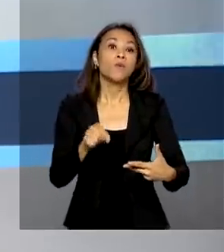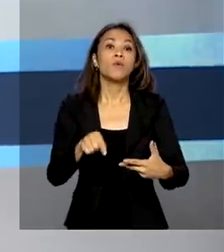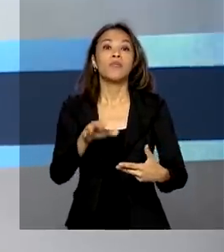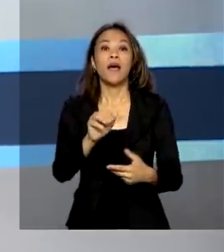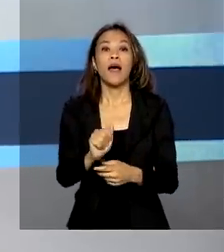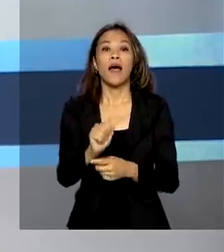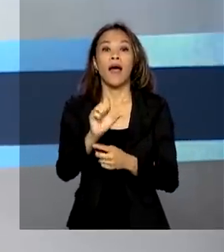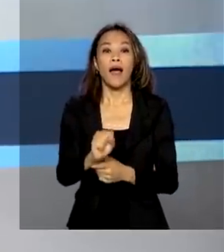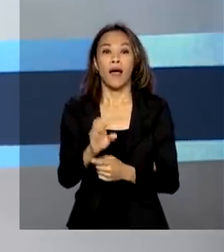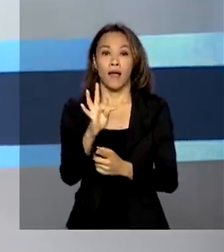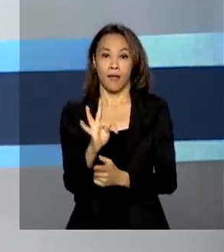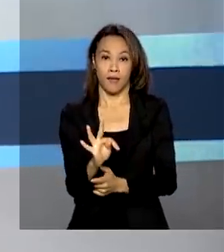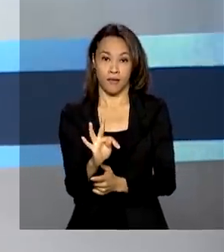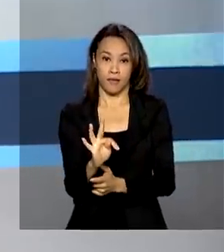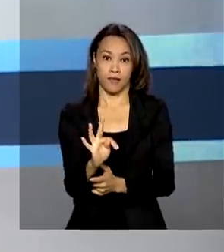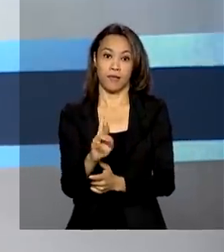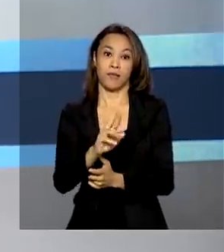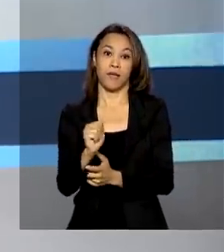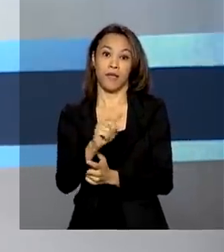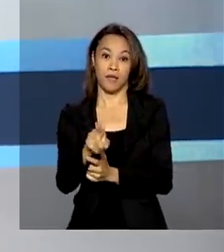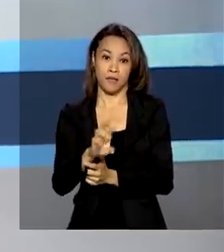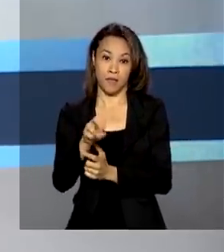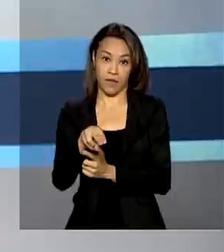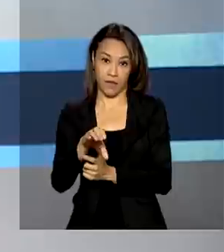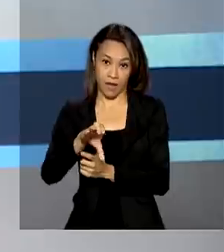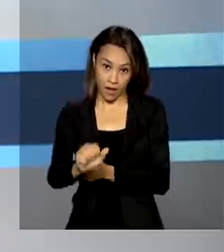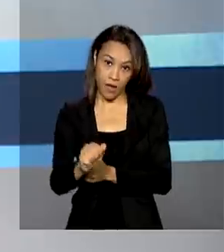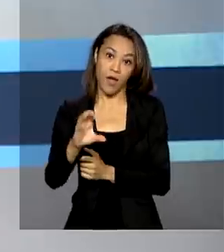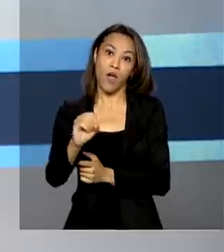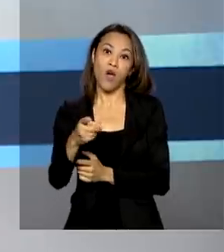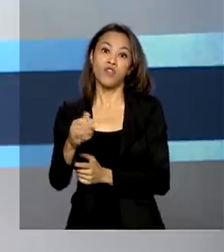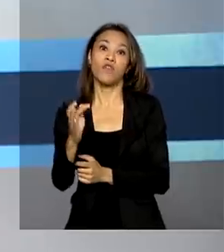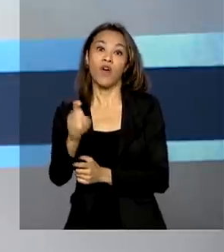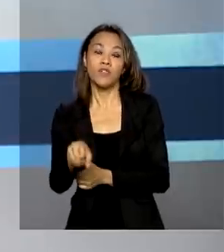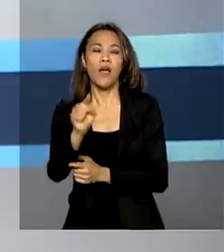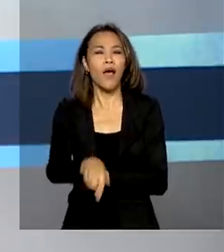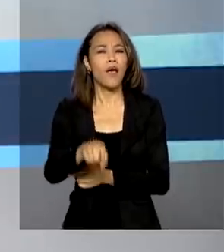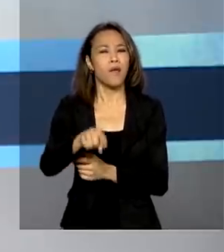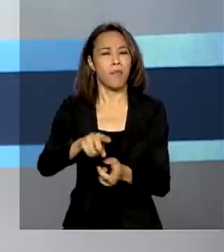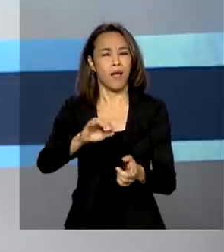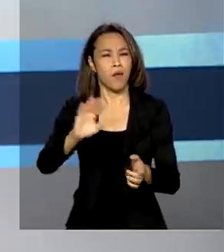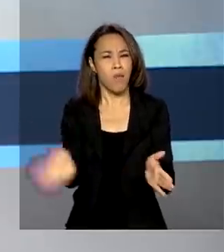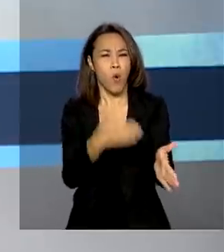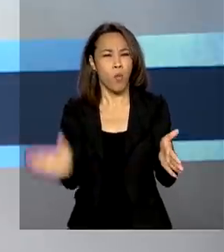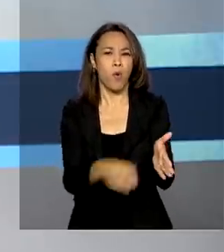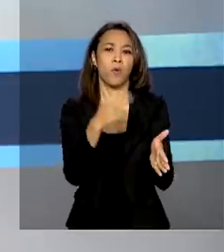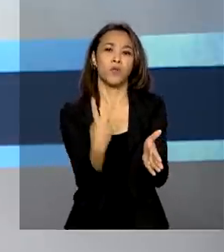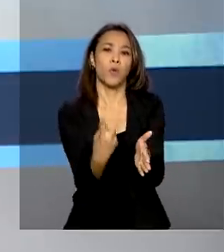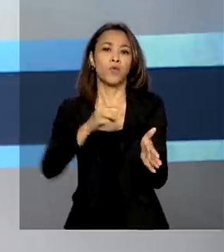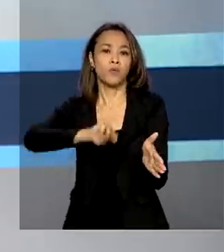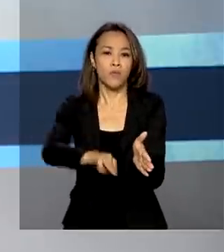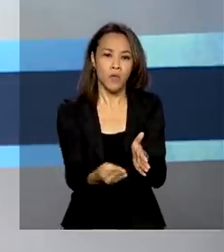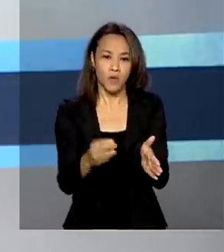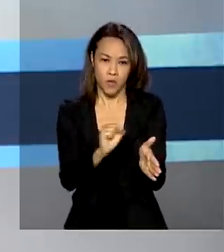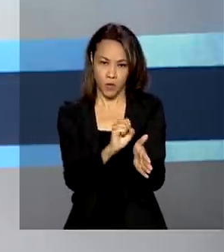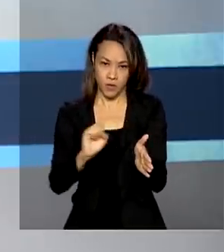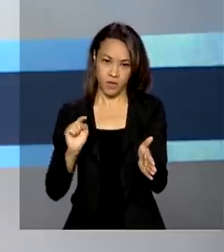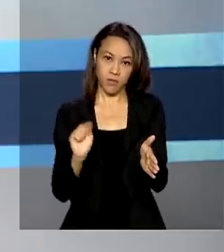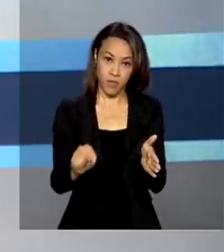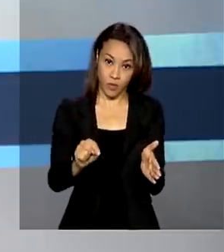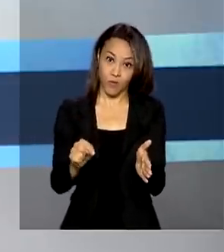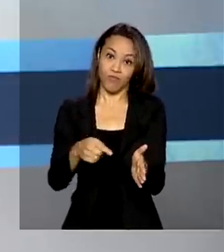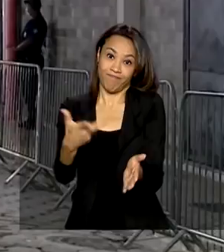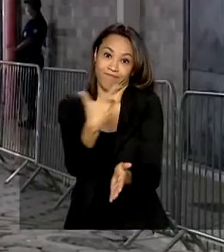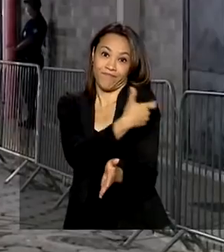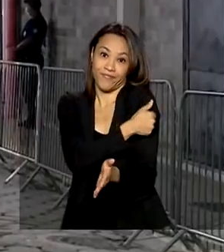AstraZeneca Oxford. A quantidade de material é suficiente para a produção de 2,8 milhões de doses de imunizante.